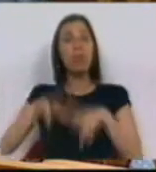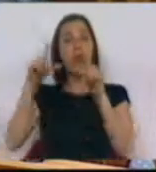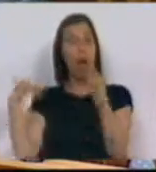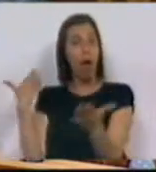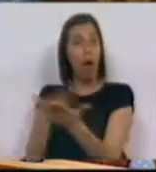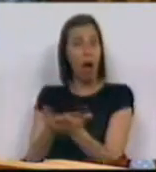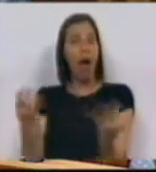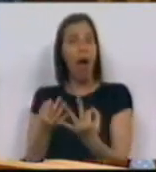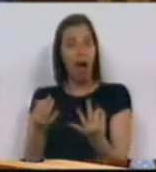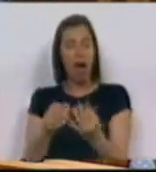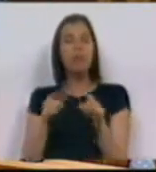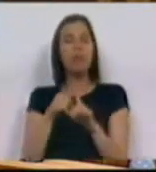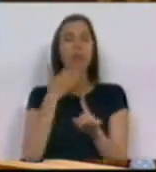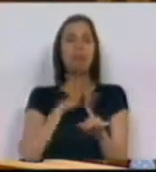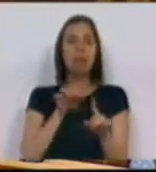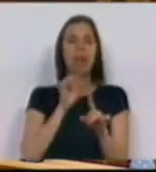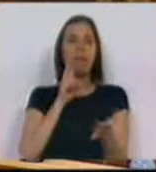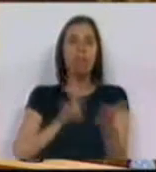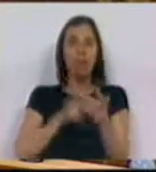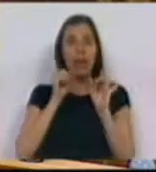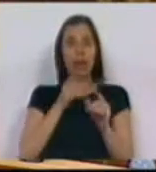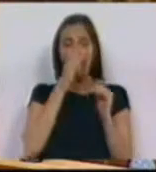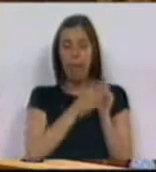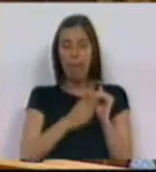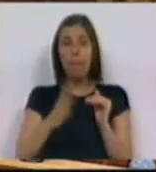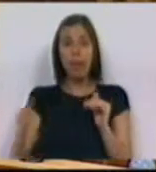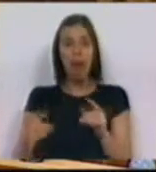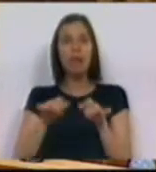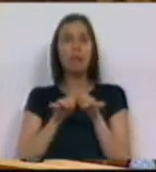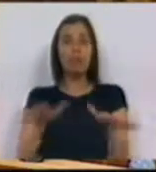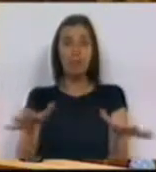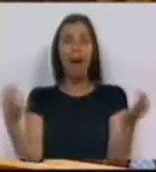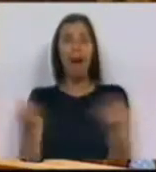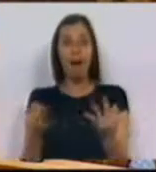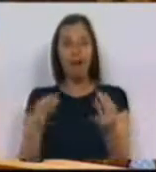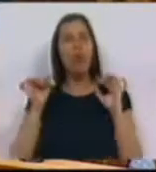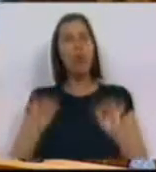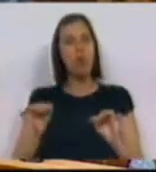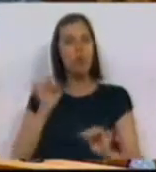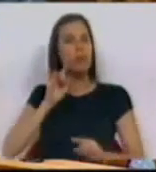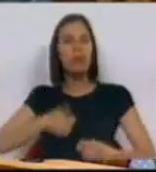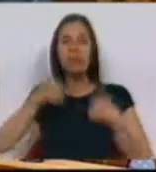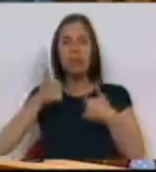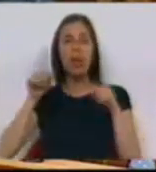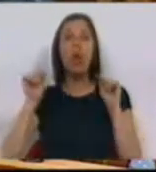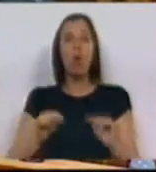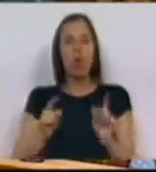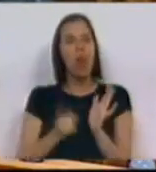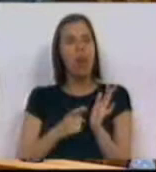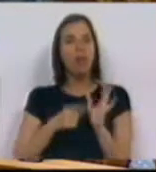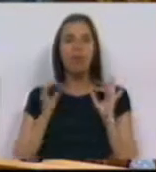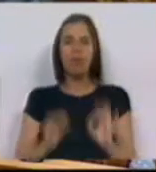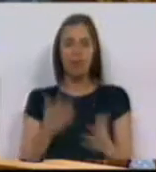então, maximizar a sua efetiva implementação e disseminação é hoje imperativo, é hoje uma